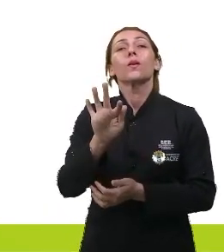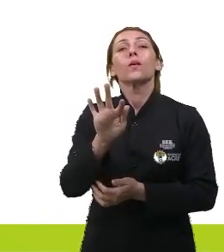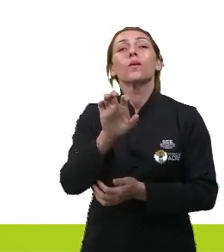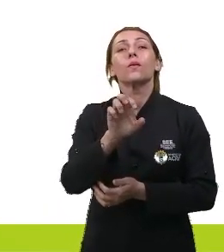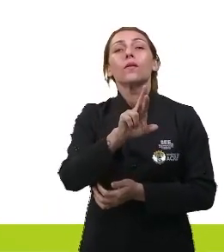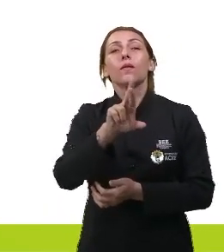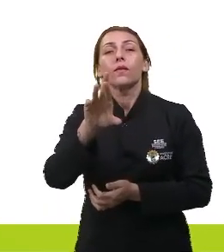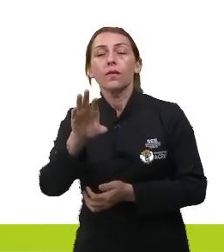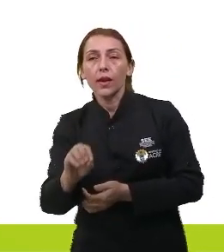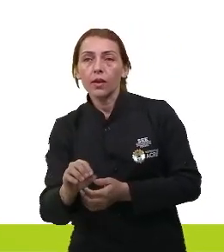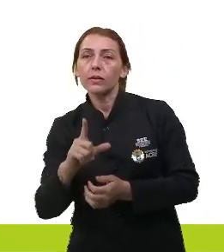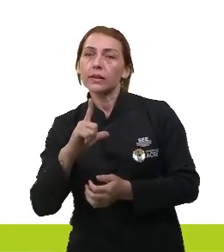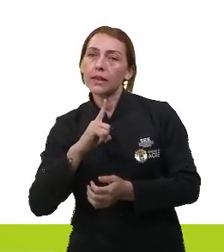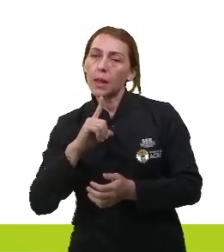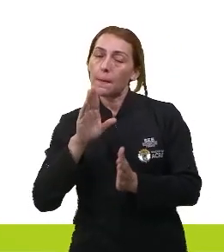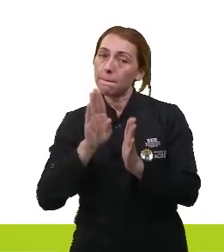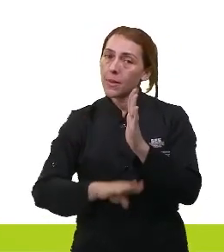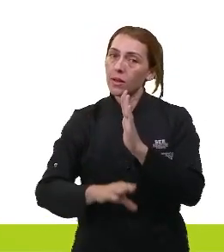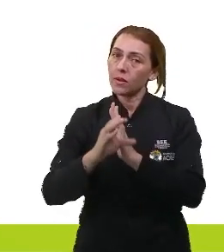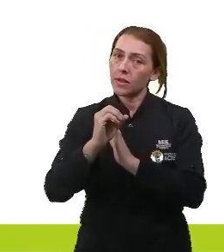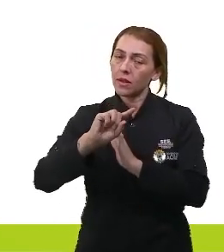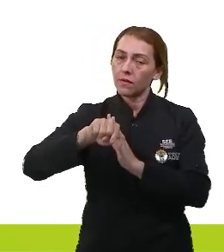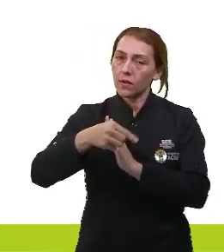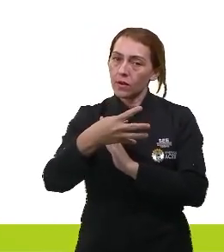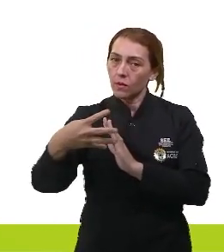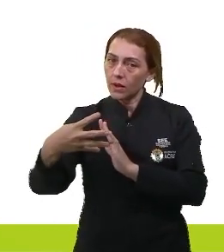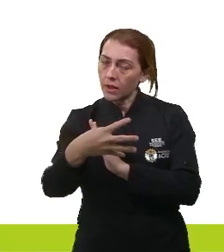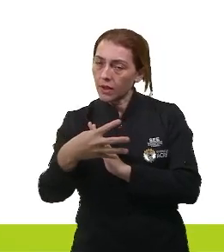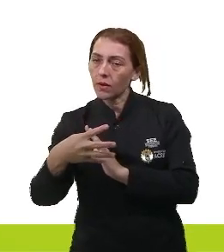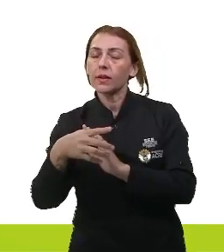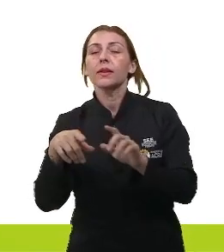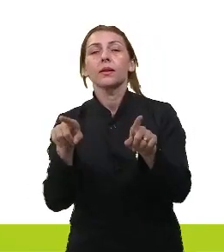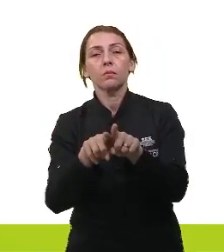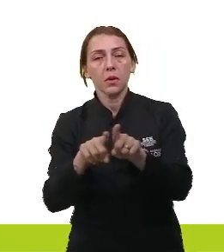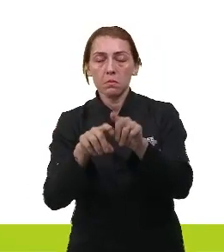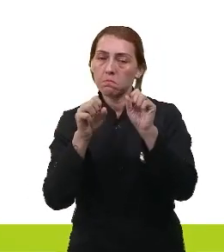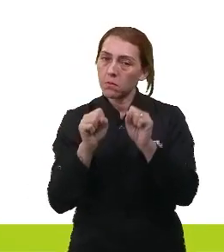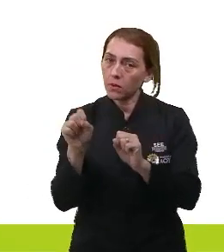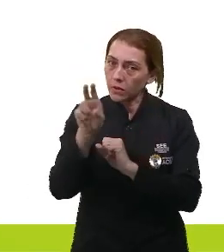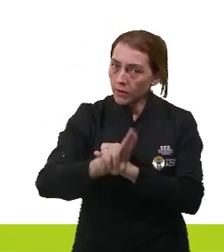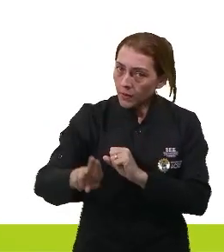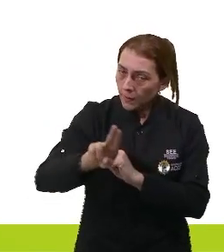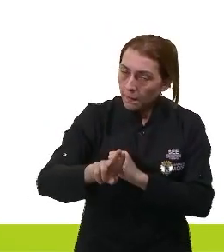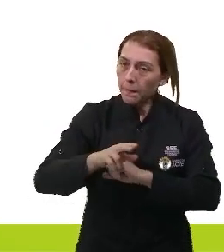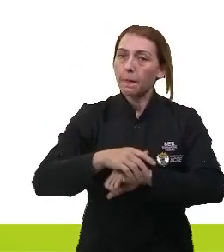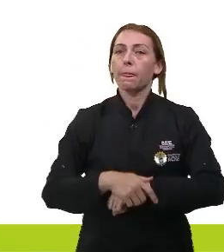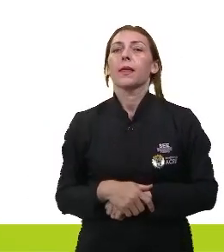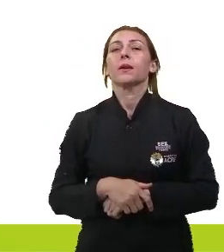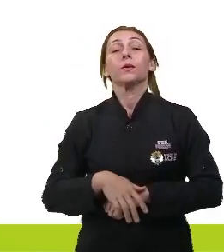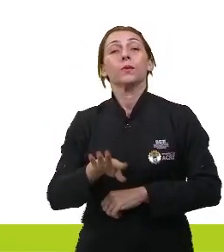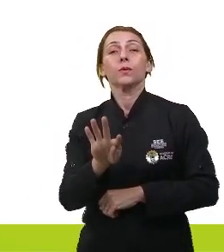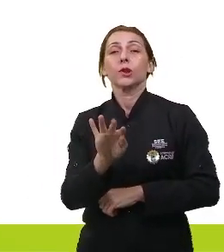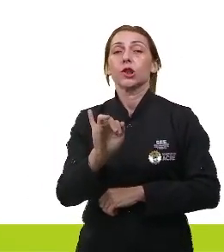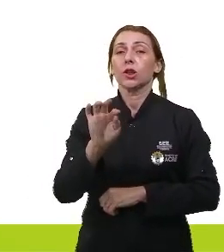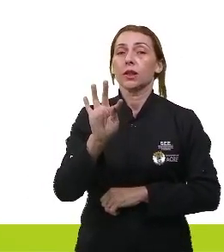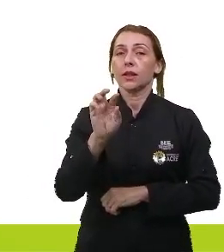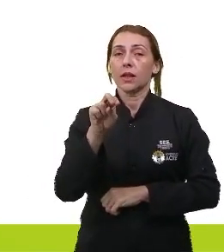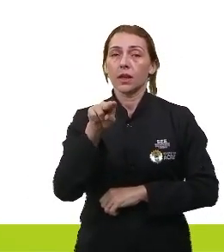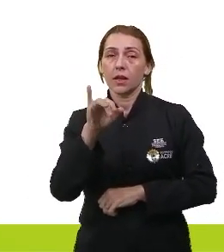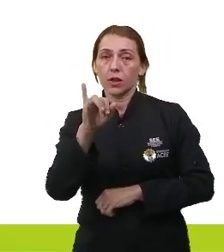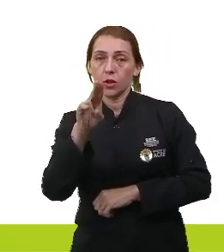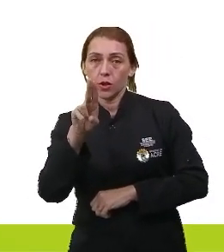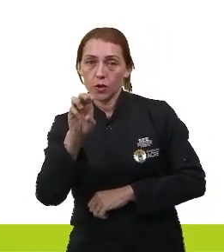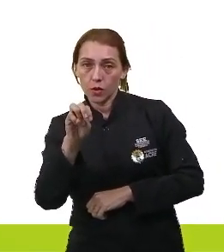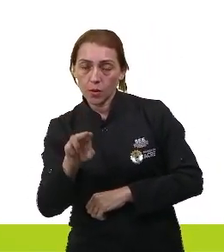O ferro tem um potencial de menos 0,44. Eu também posso usar o ferro. E o titânio tem um